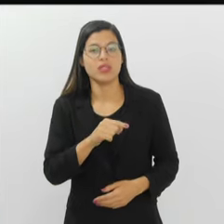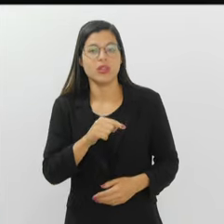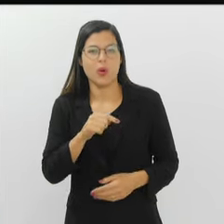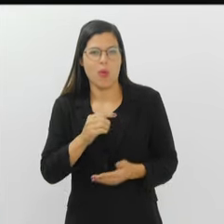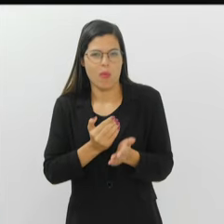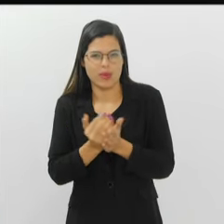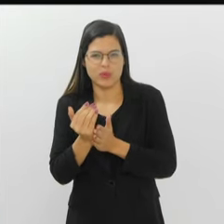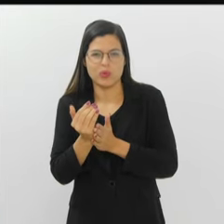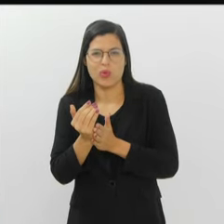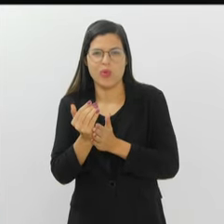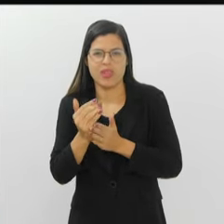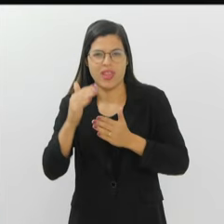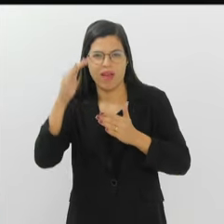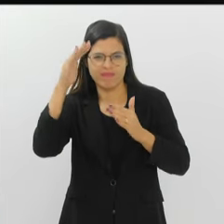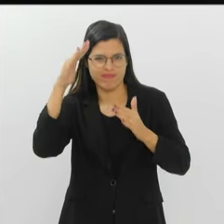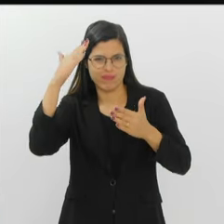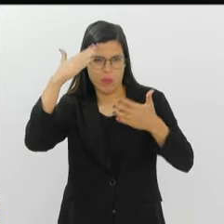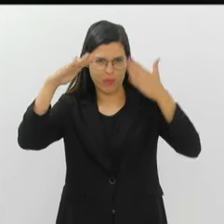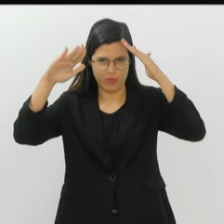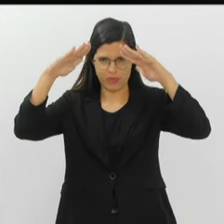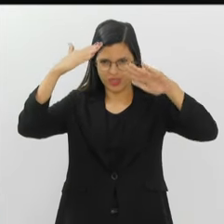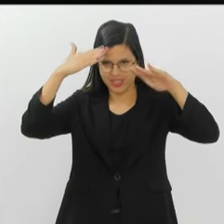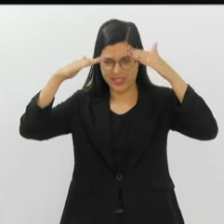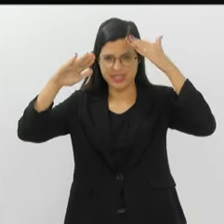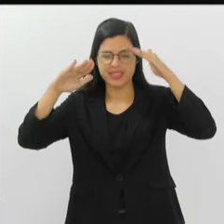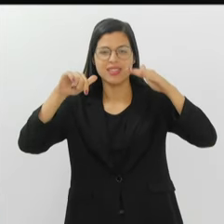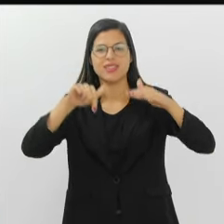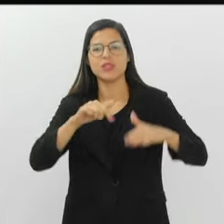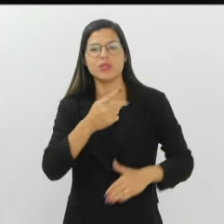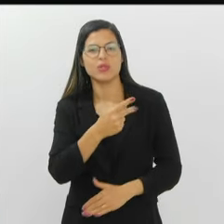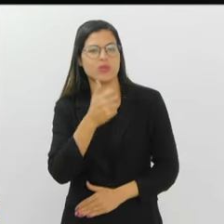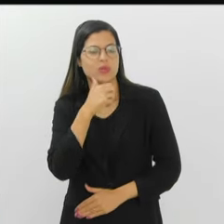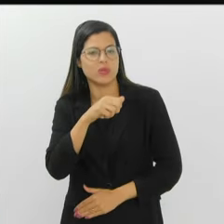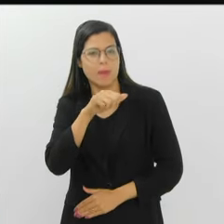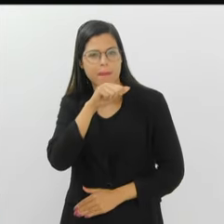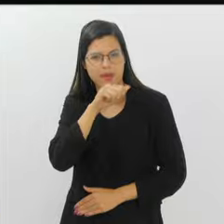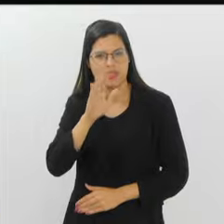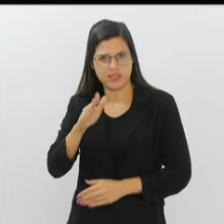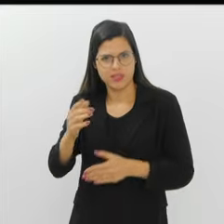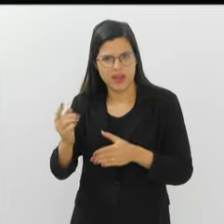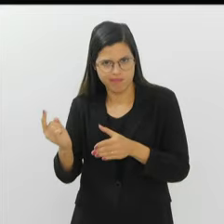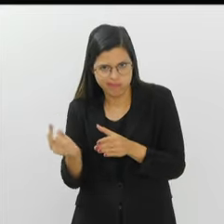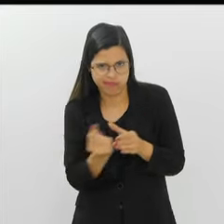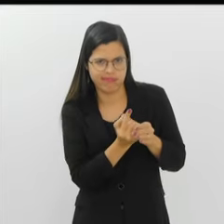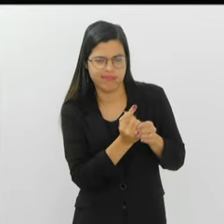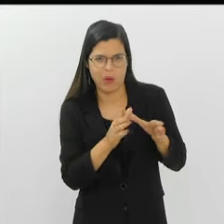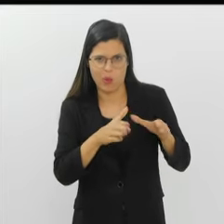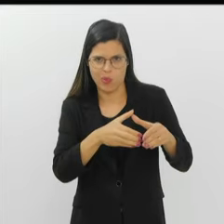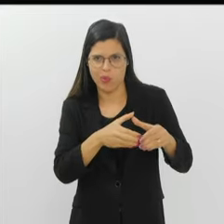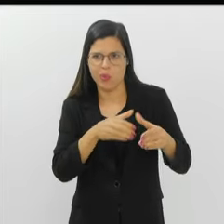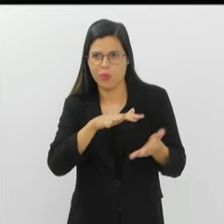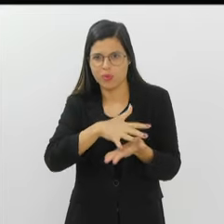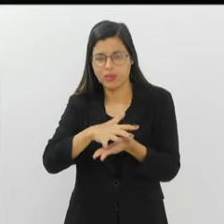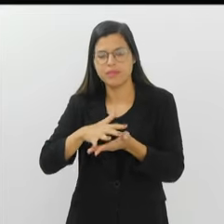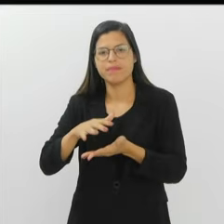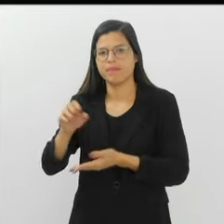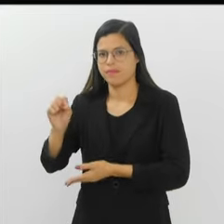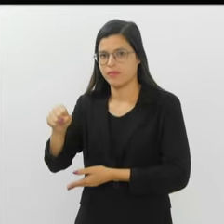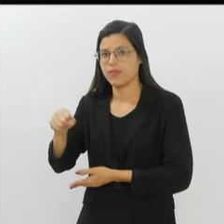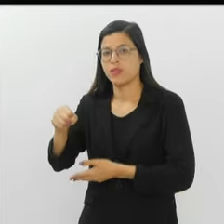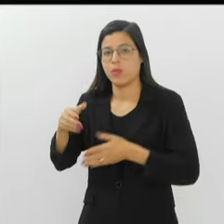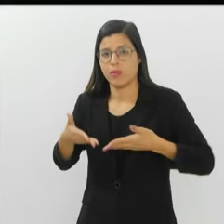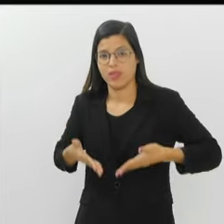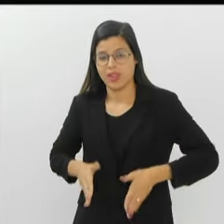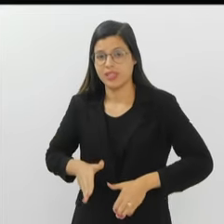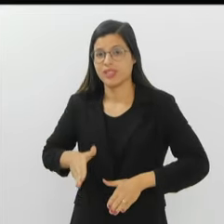de origem lá da Mocidade Alegre, né? Sua mãe já era integrante da escola, não é isso? Isso, exatamente. Eu sou nascido na